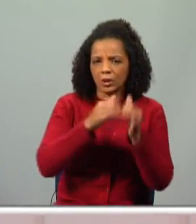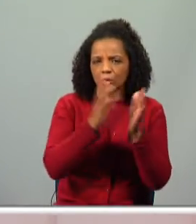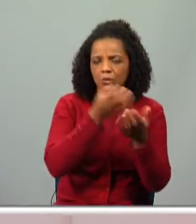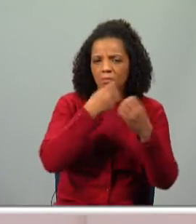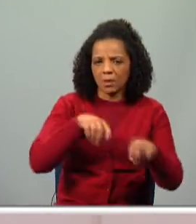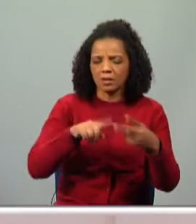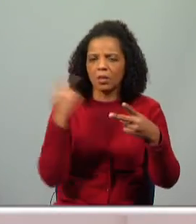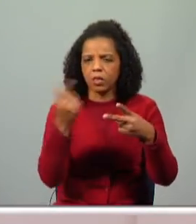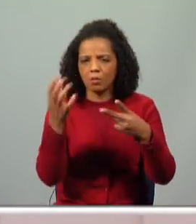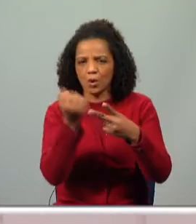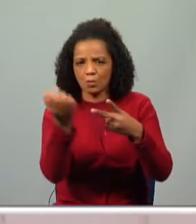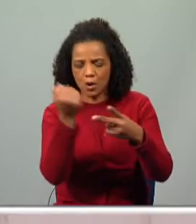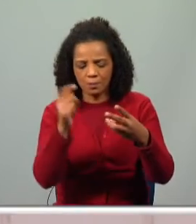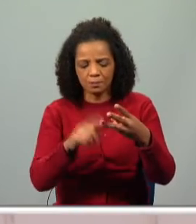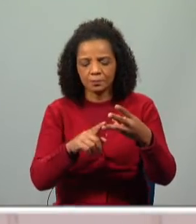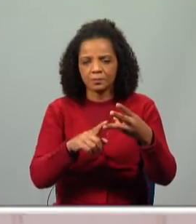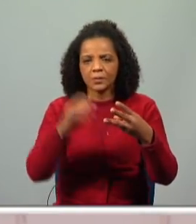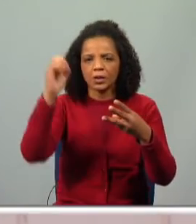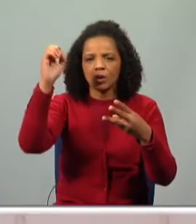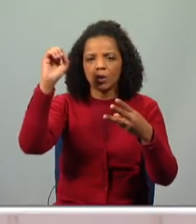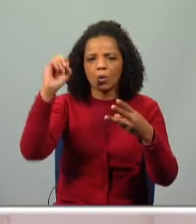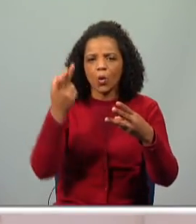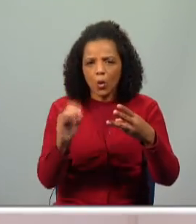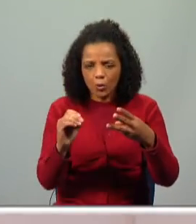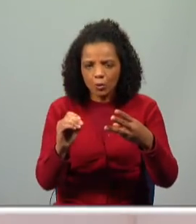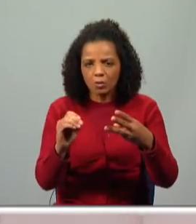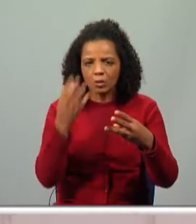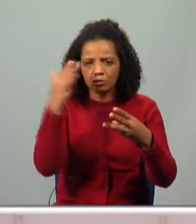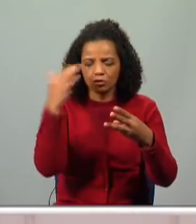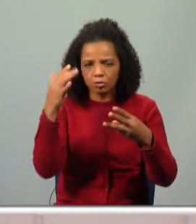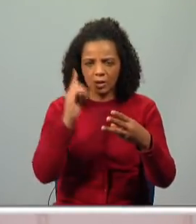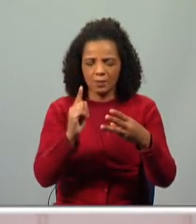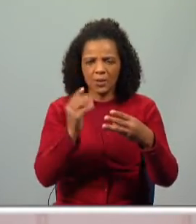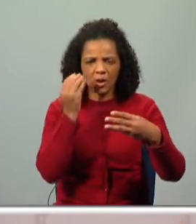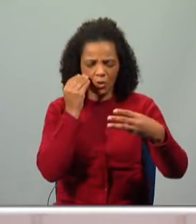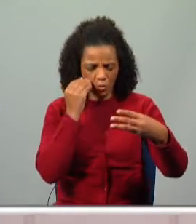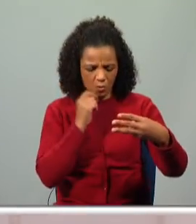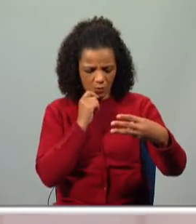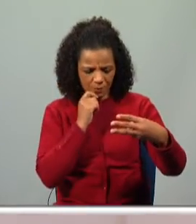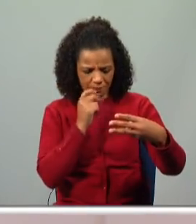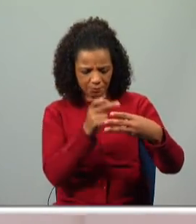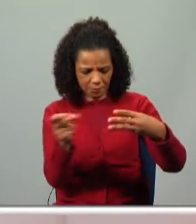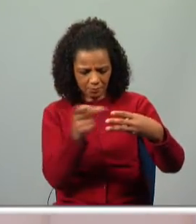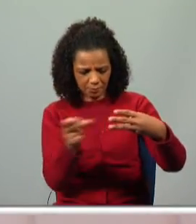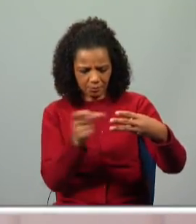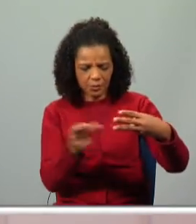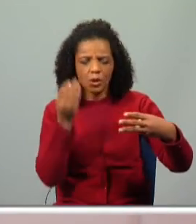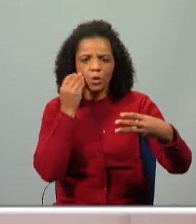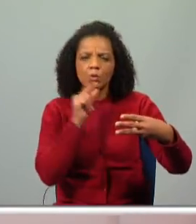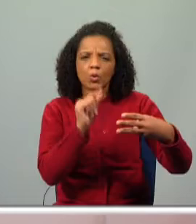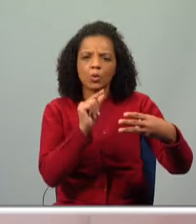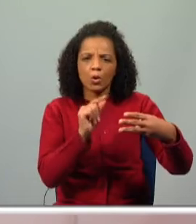ao longe, nem tudo o que reluz é o olho. Como é que nós chamámos estes ditados, estas frases?